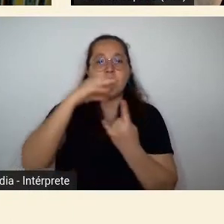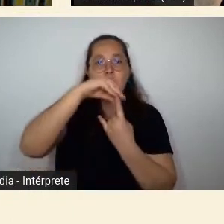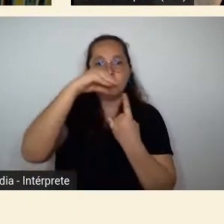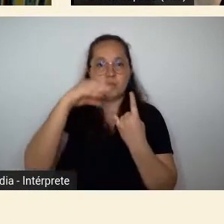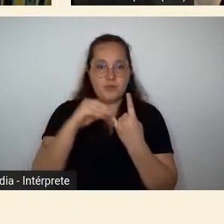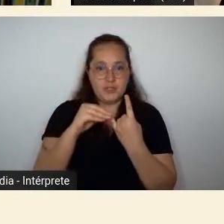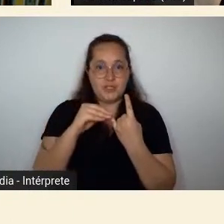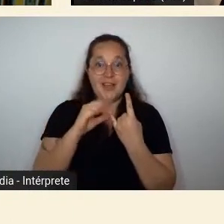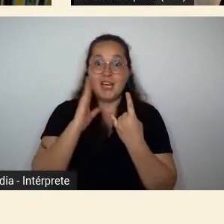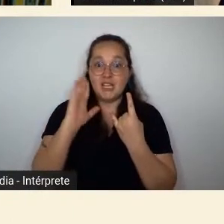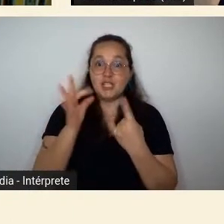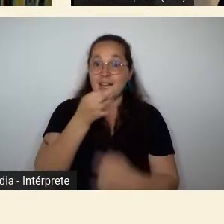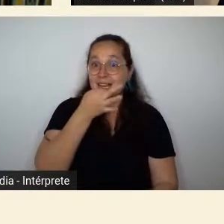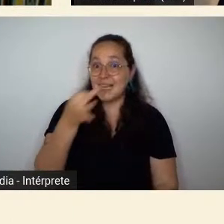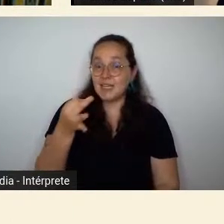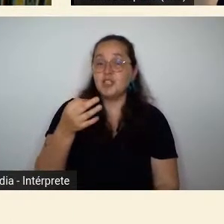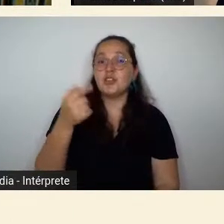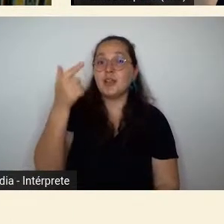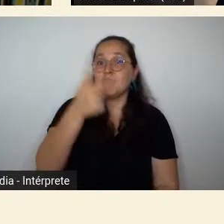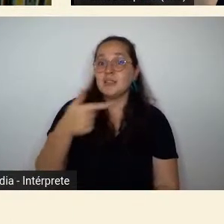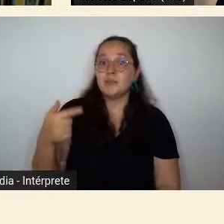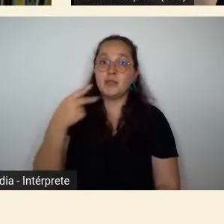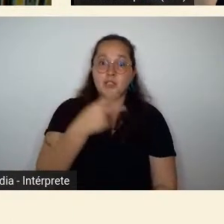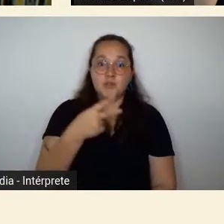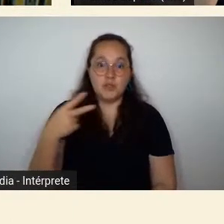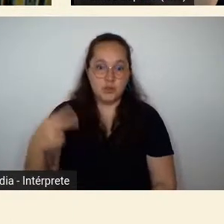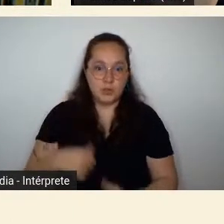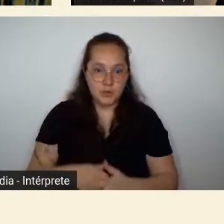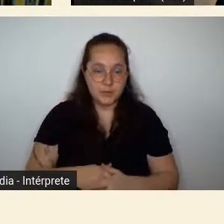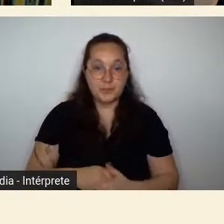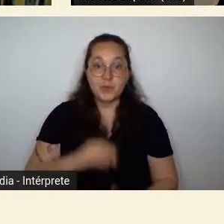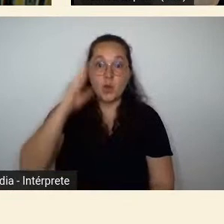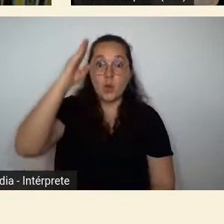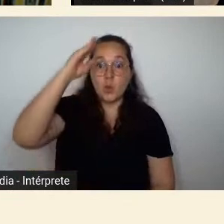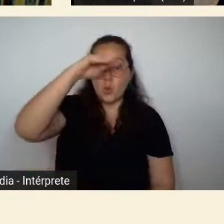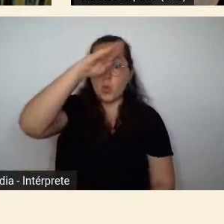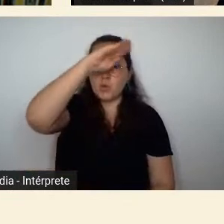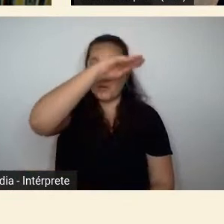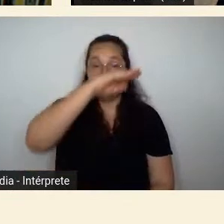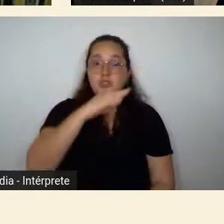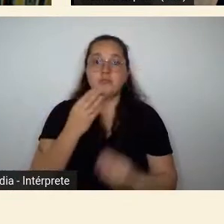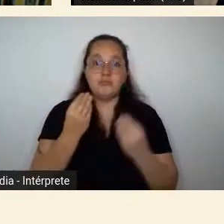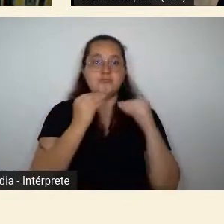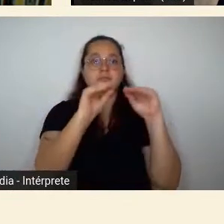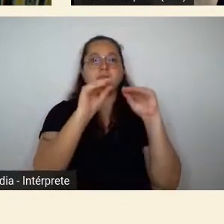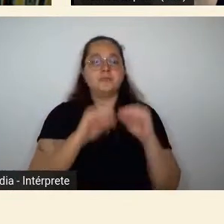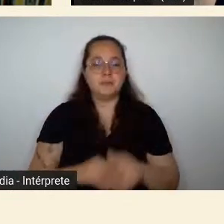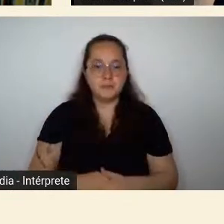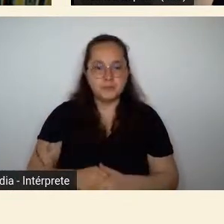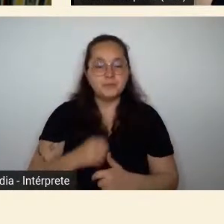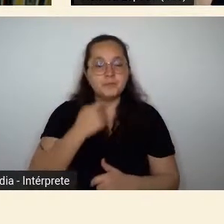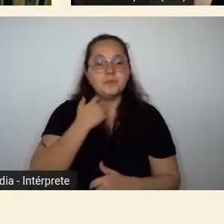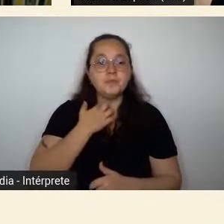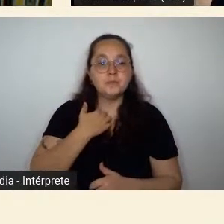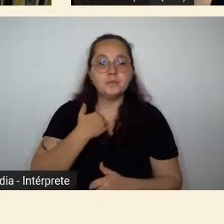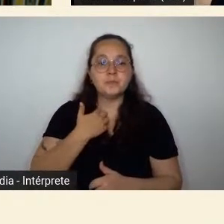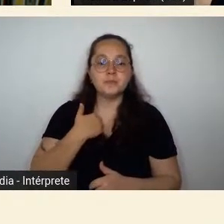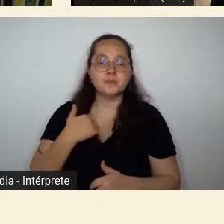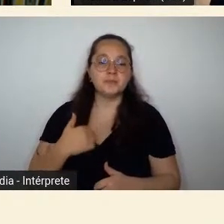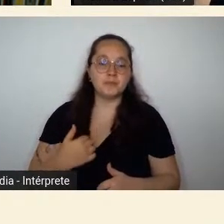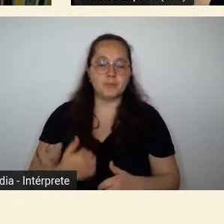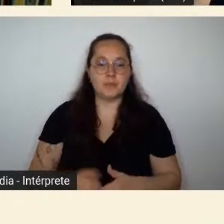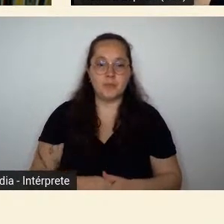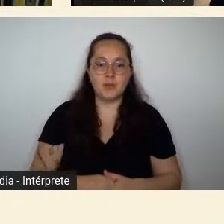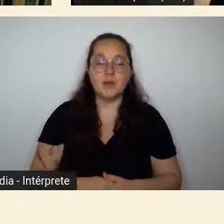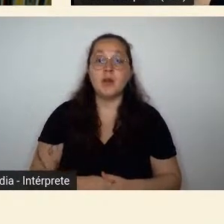1922 por Oswaldo Posta e o próprio Oswald de Andrade é como eu tentei mostrar a gente hoje